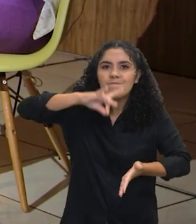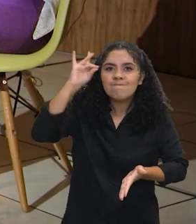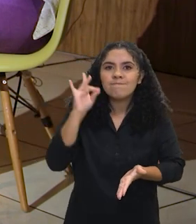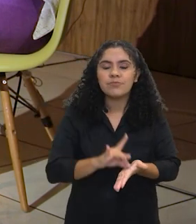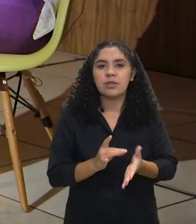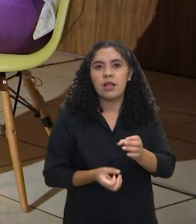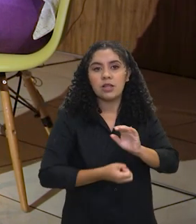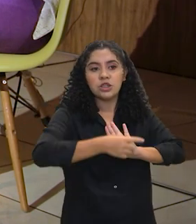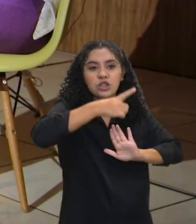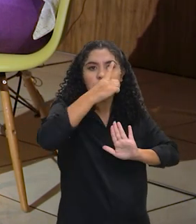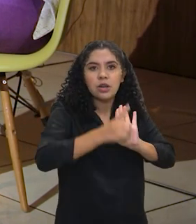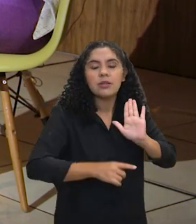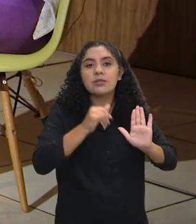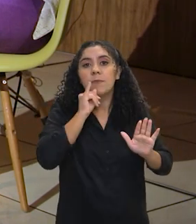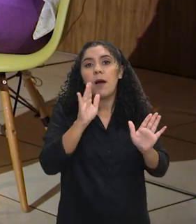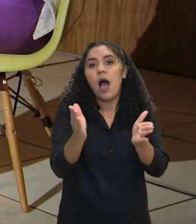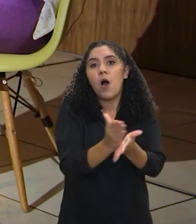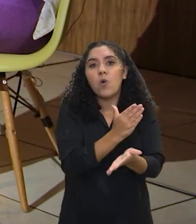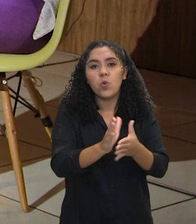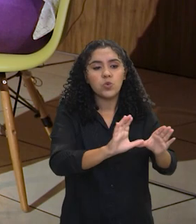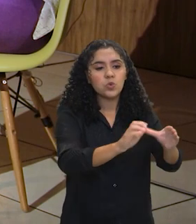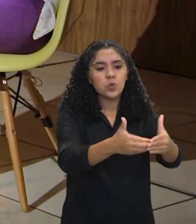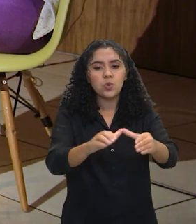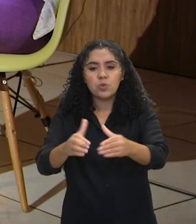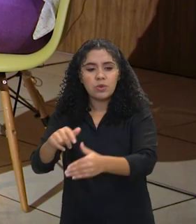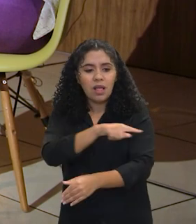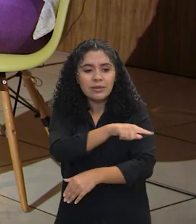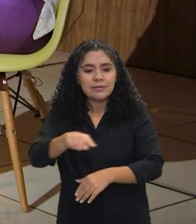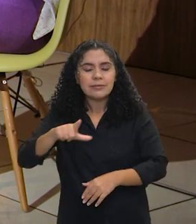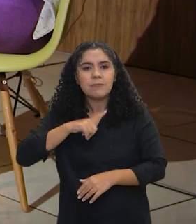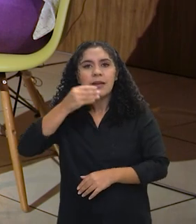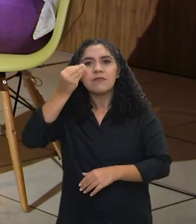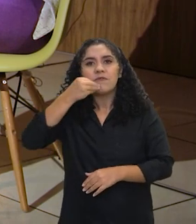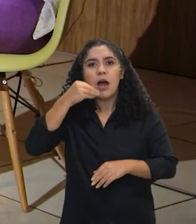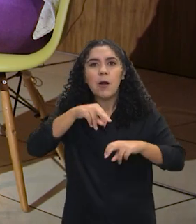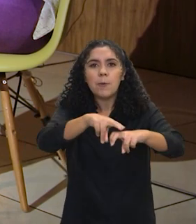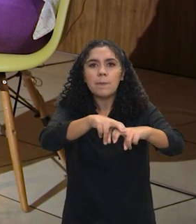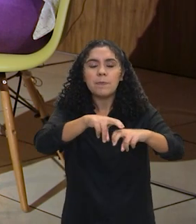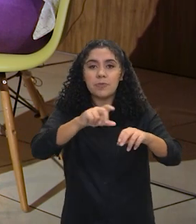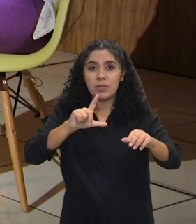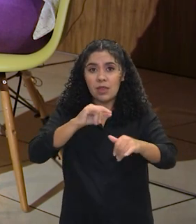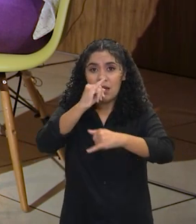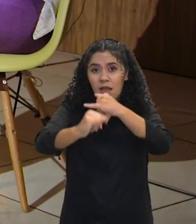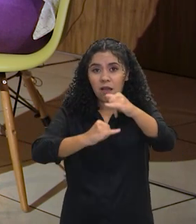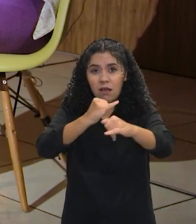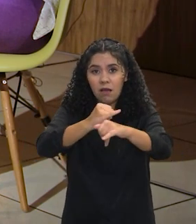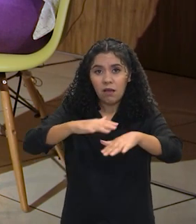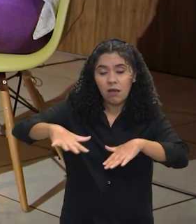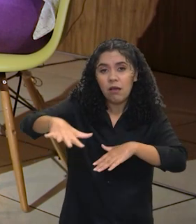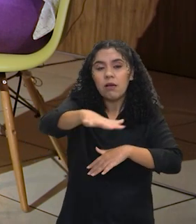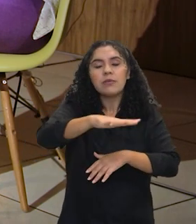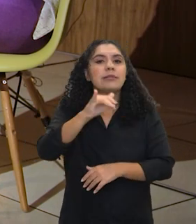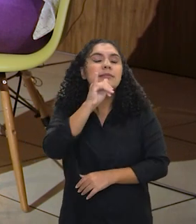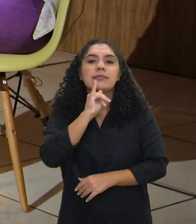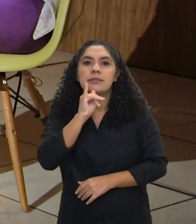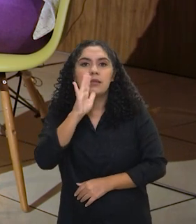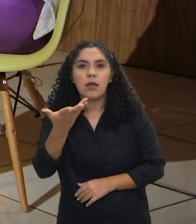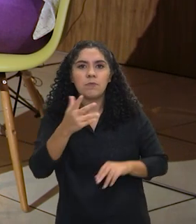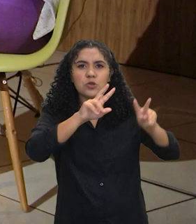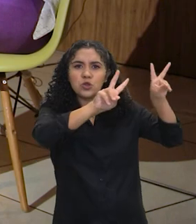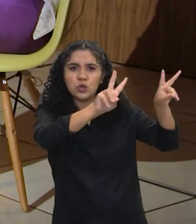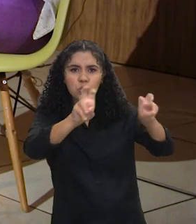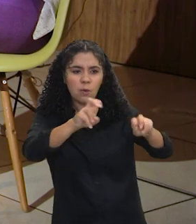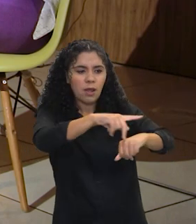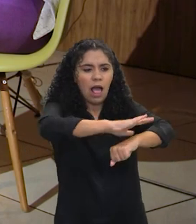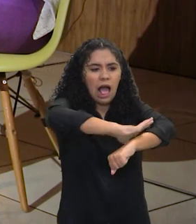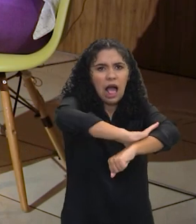percepção de que alguns grupos são mais vulneráveis no ambiente digital. Então, quando a gente vai analisar, por exemplo, a questão do